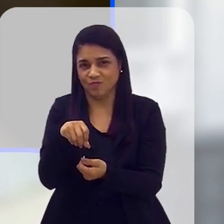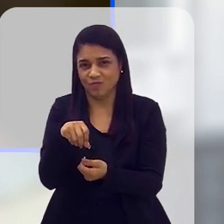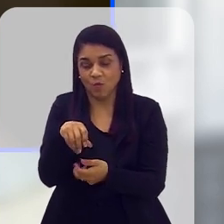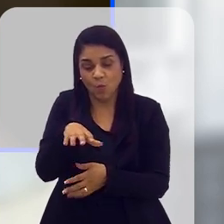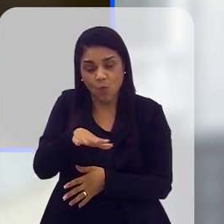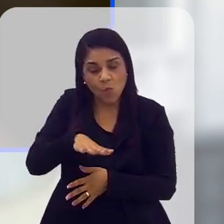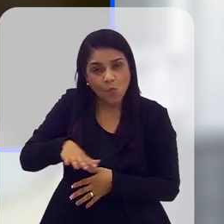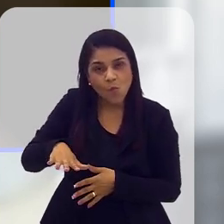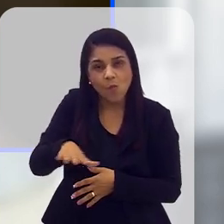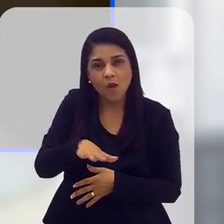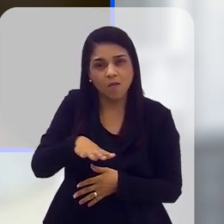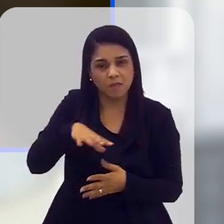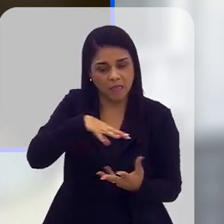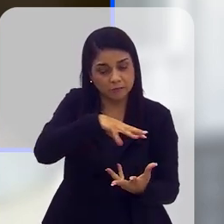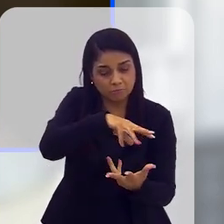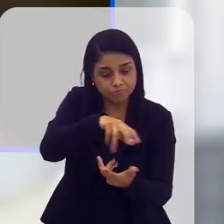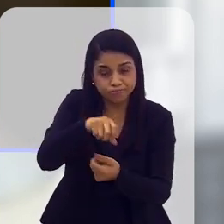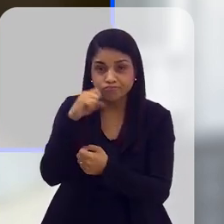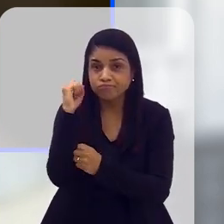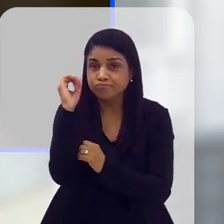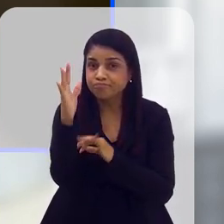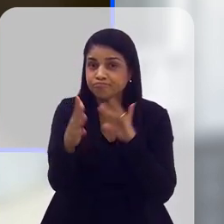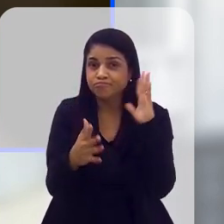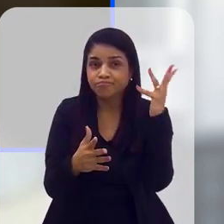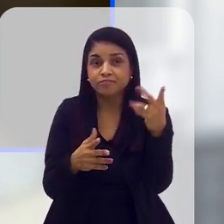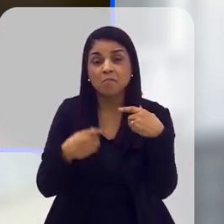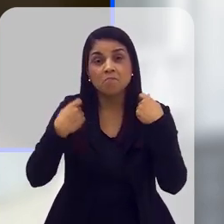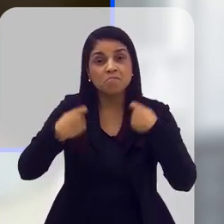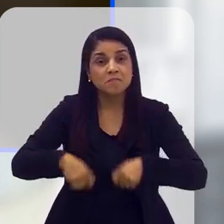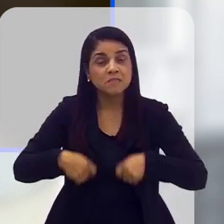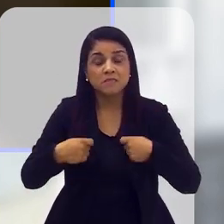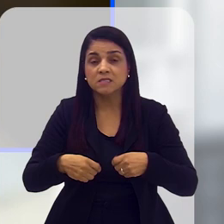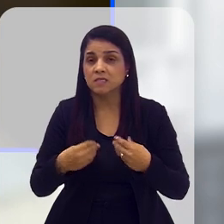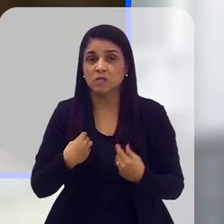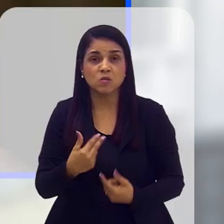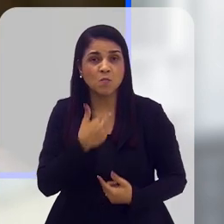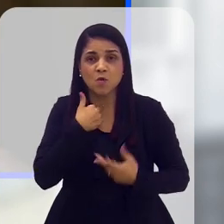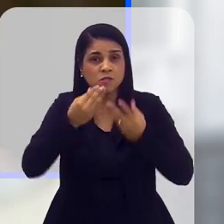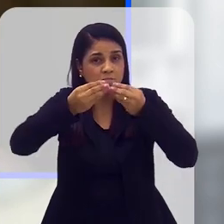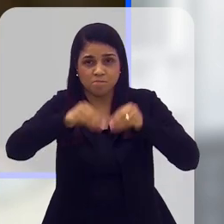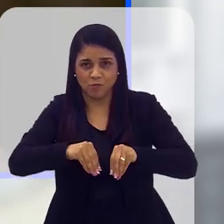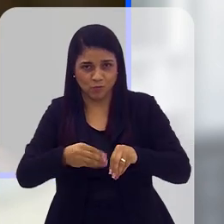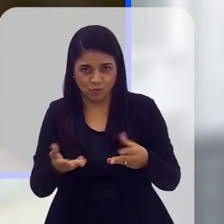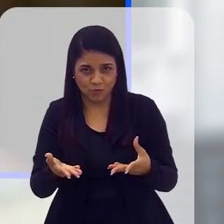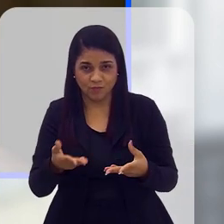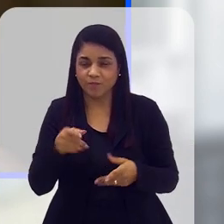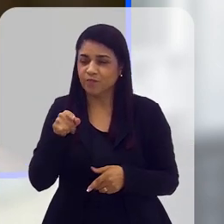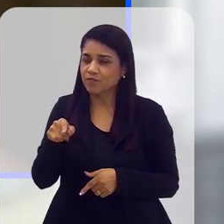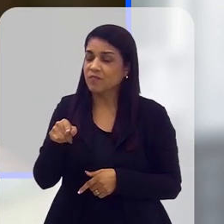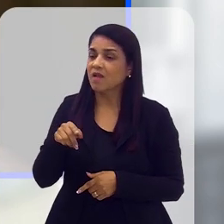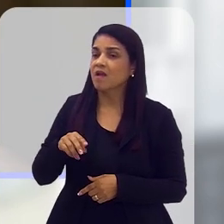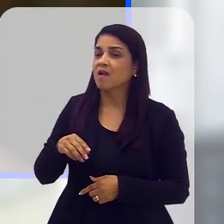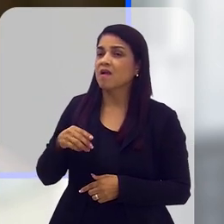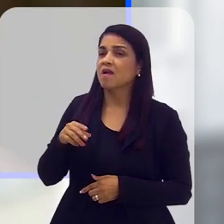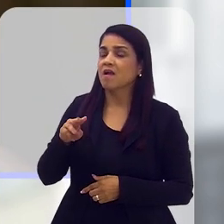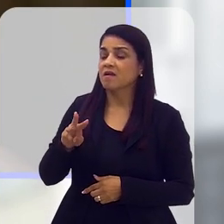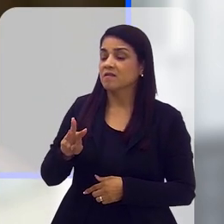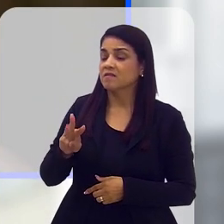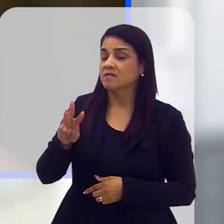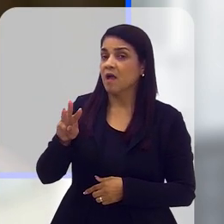esse ambiente que querendo ou não está sendo tão prejudicado por nós mesmos. Professor, na avaliação da